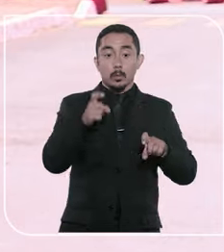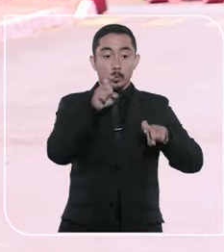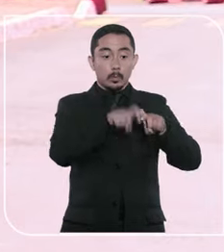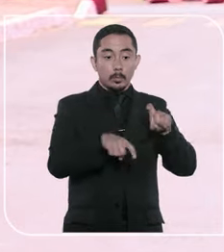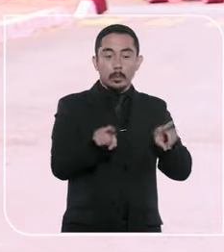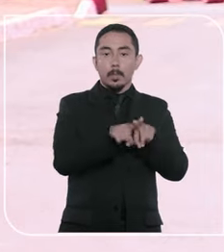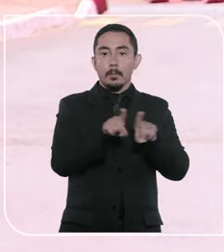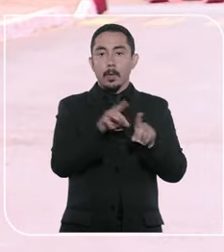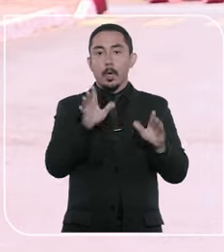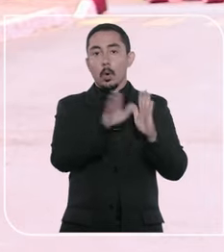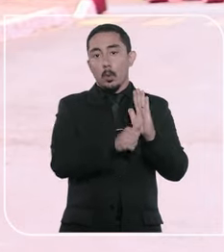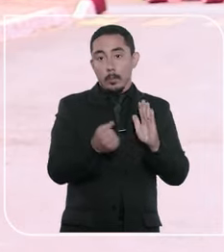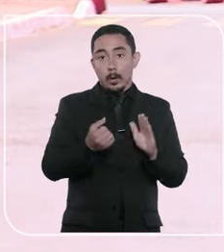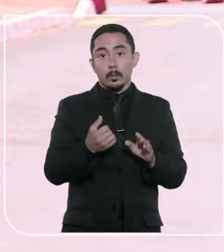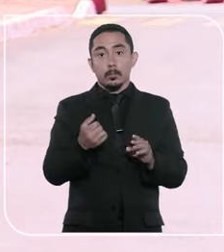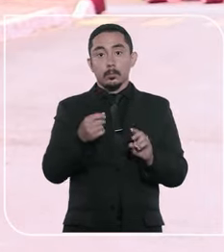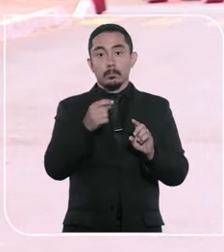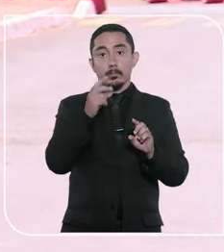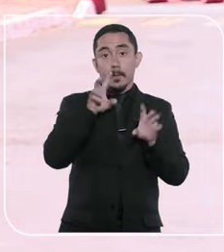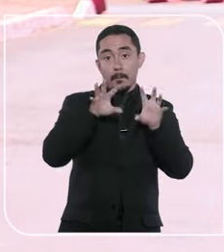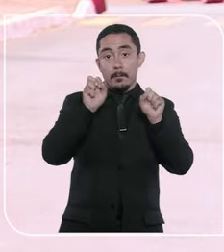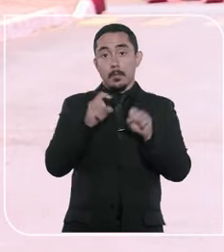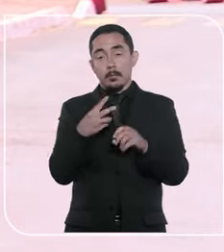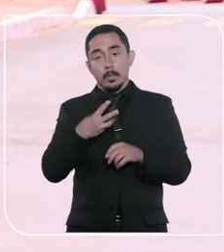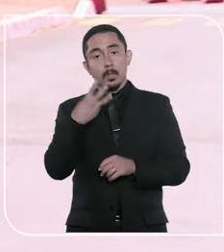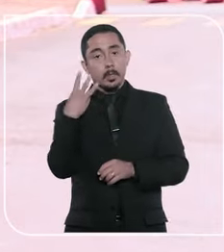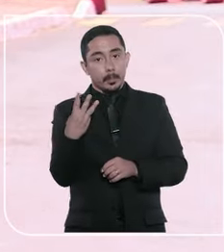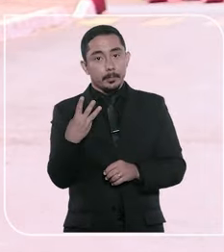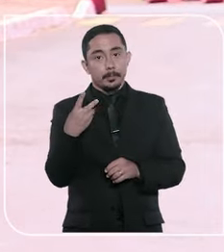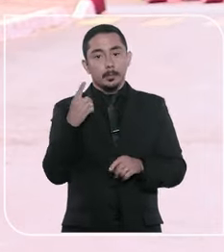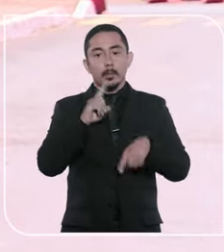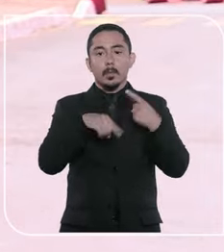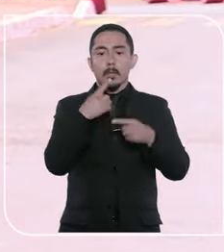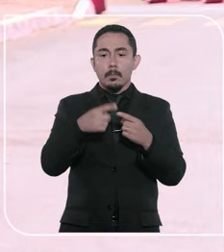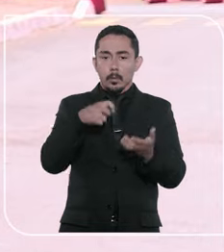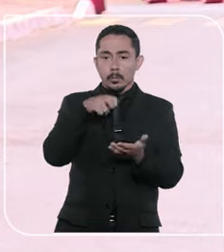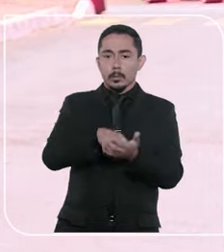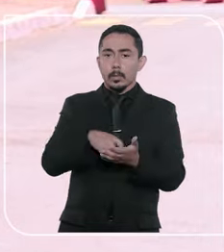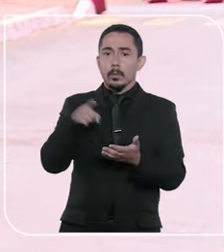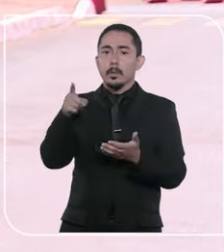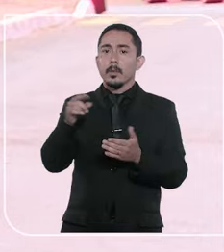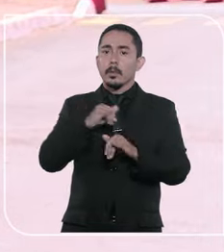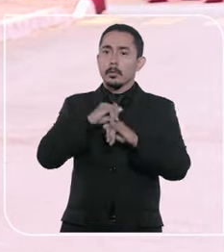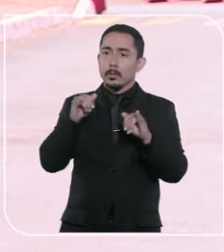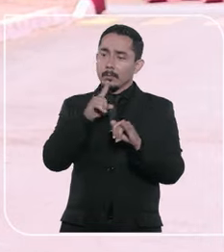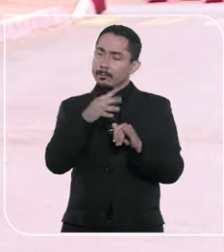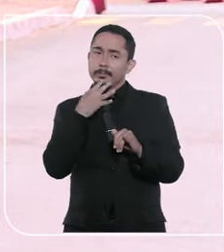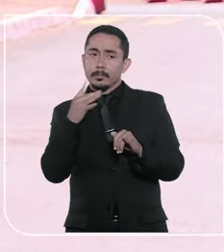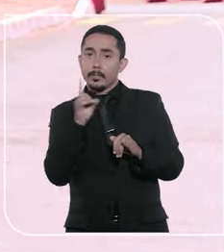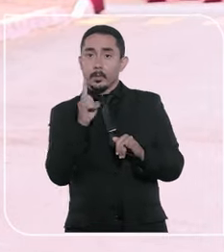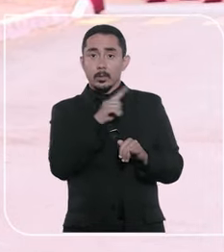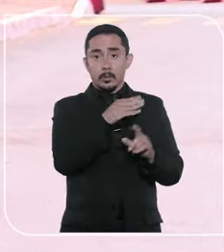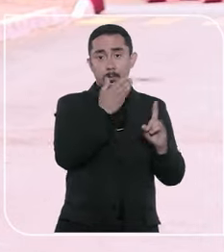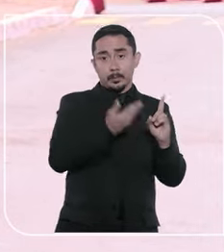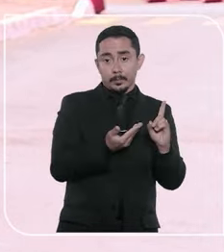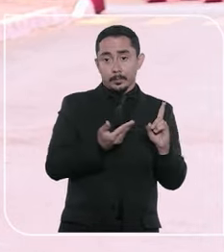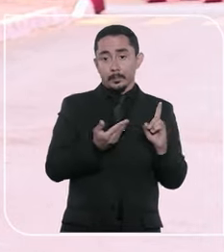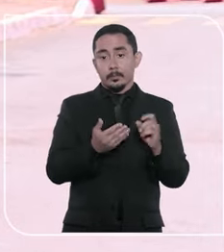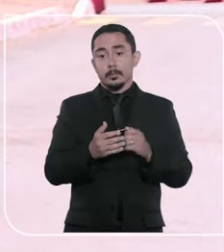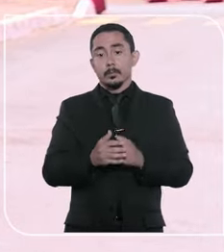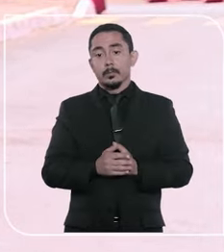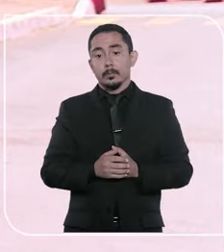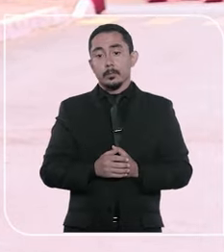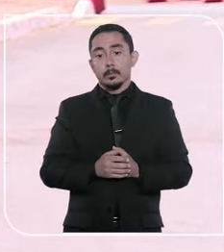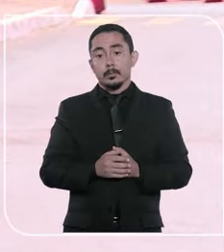sob acusação de ter roubado e estuprado três vítimas. Após a condenação, as vítimas procuraram a imprensa local para afirmar que não